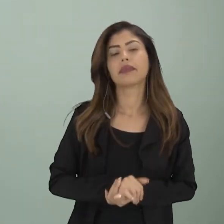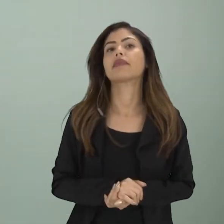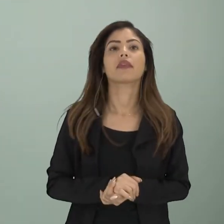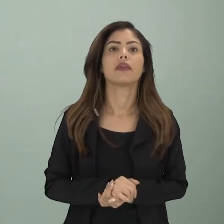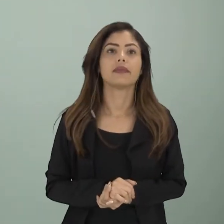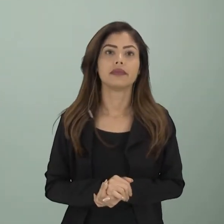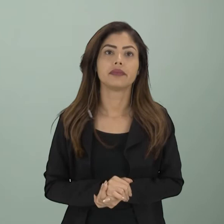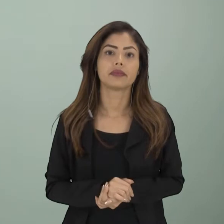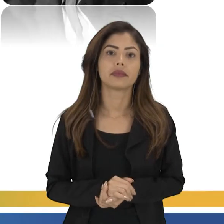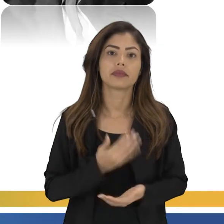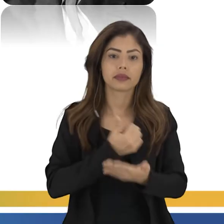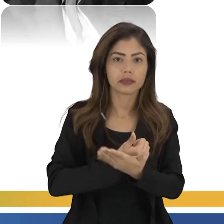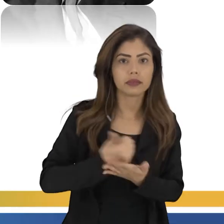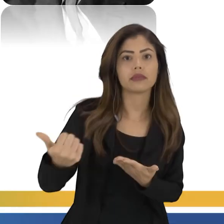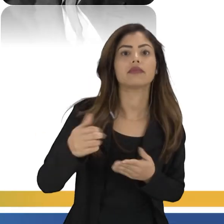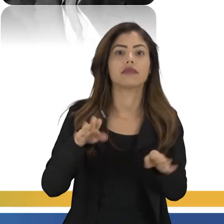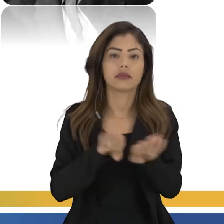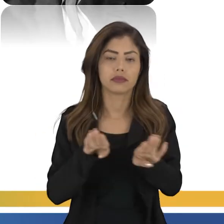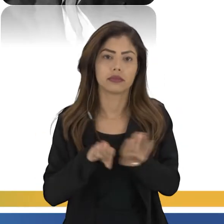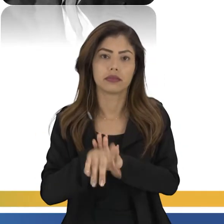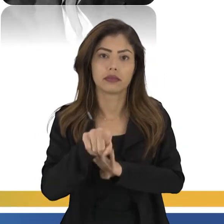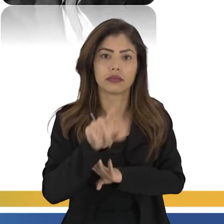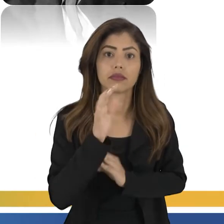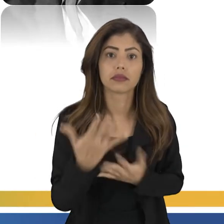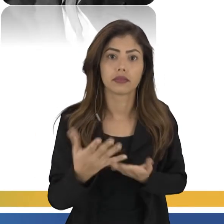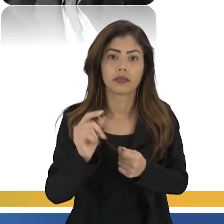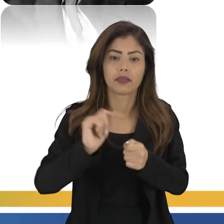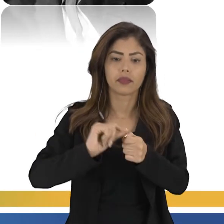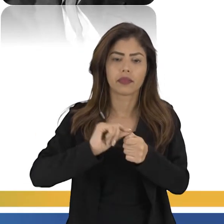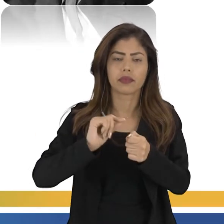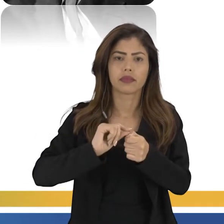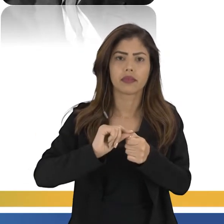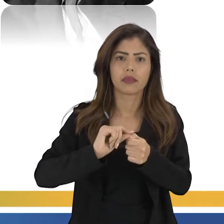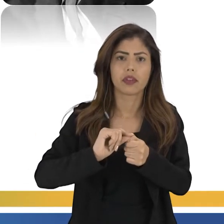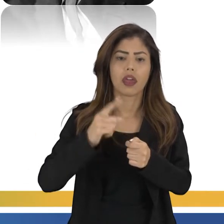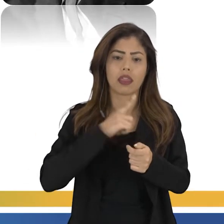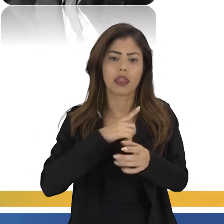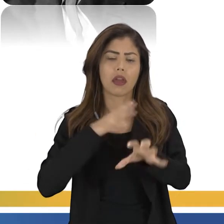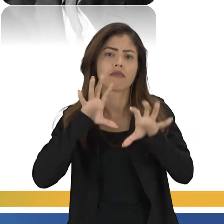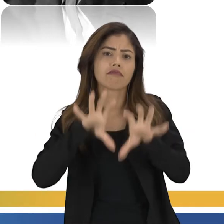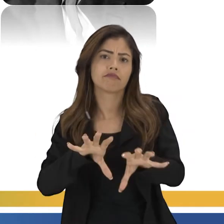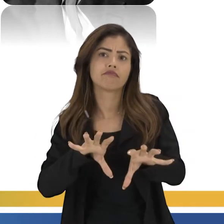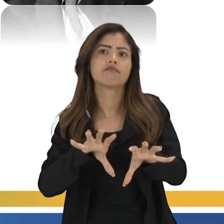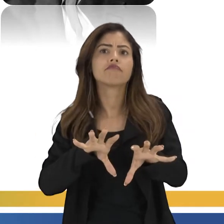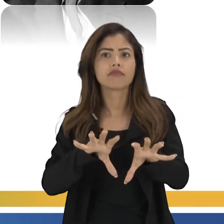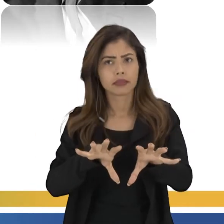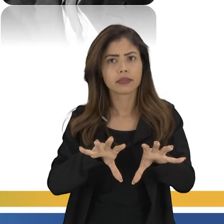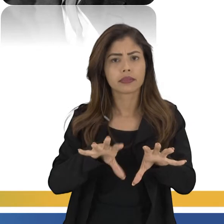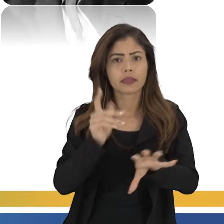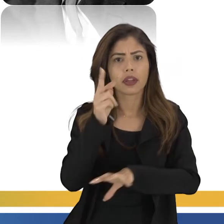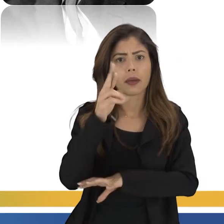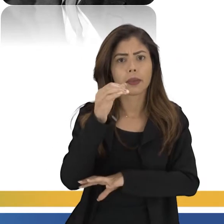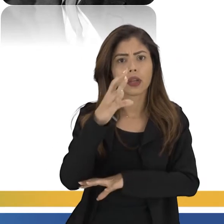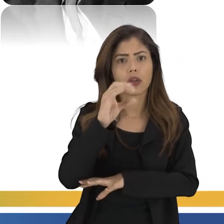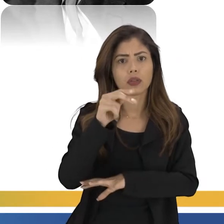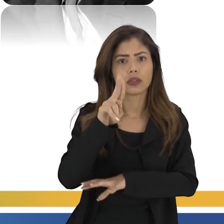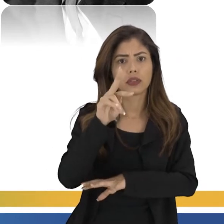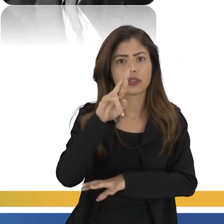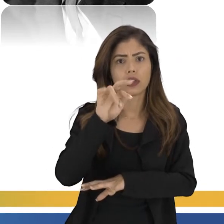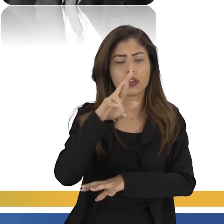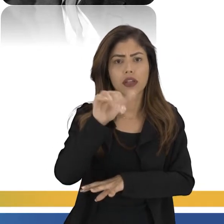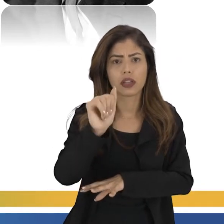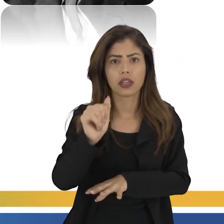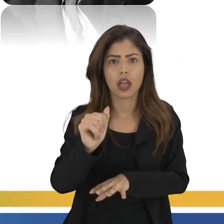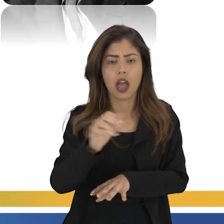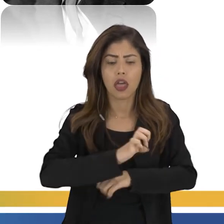as ações do New Deal, elas costumam ser consideradas, né? Percursoras do